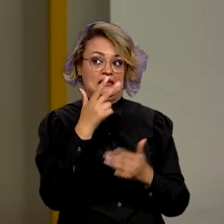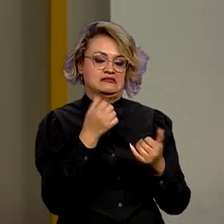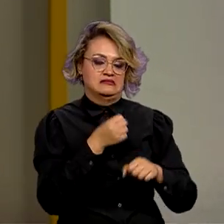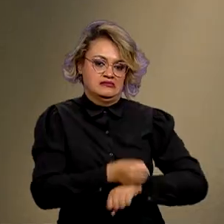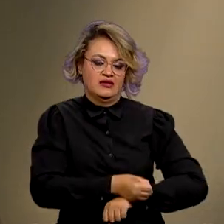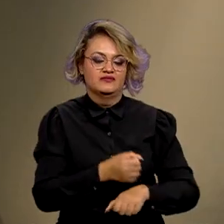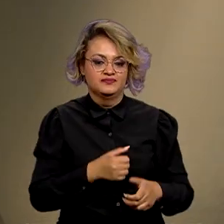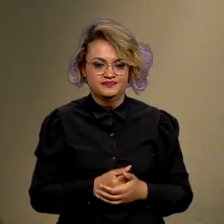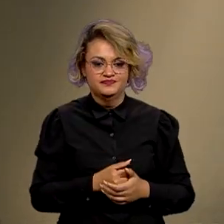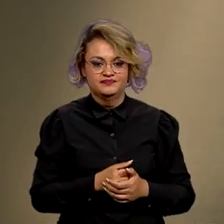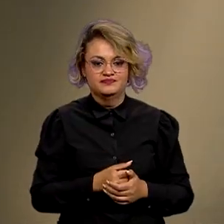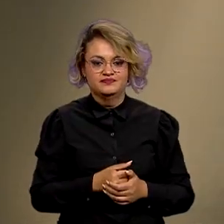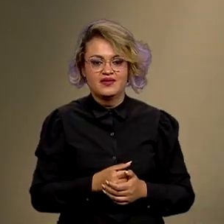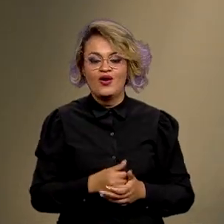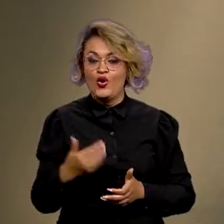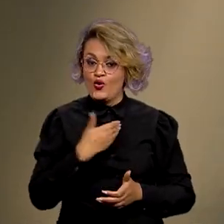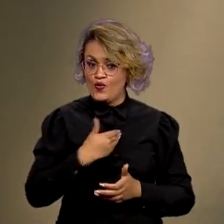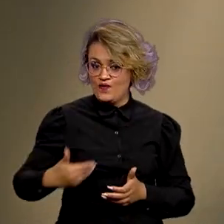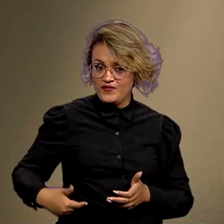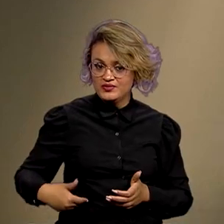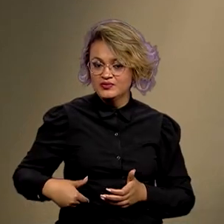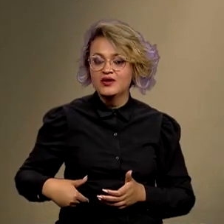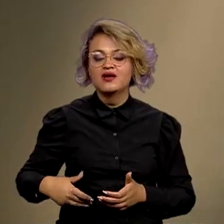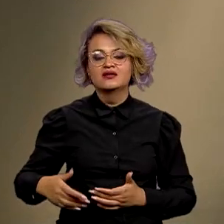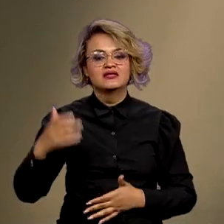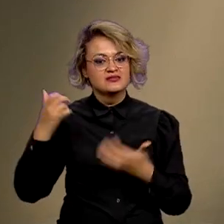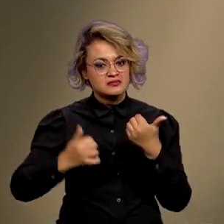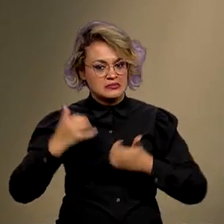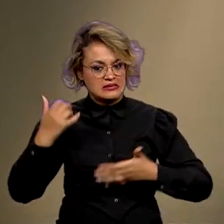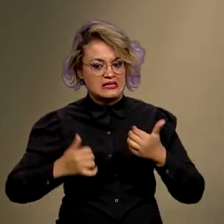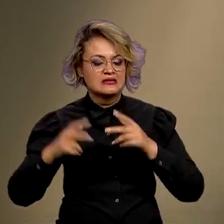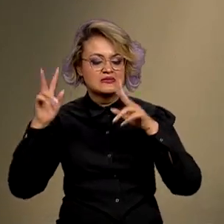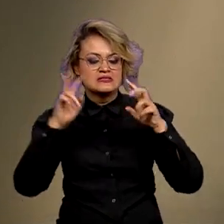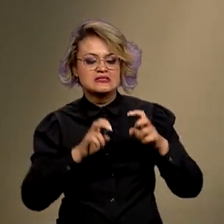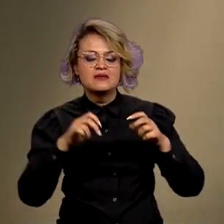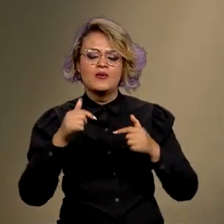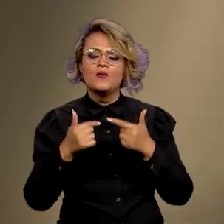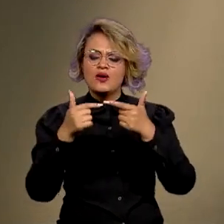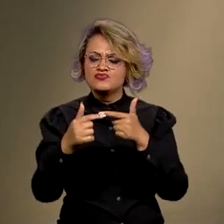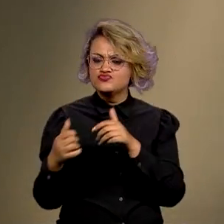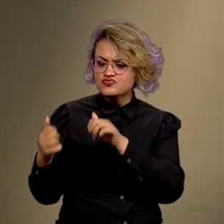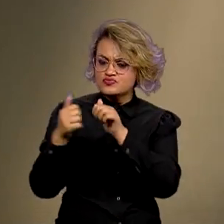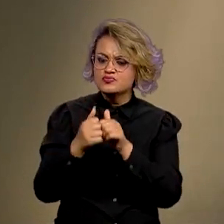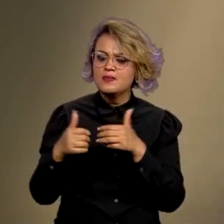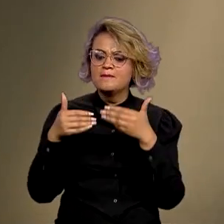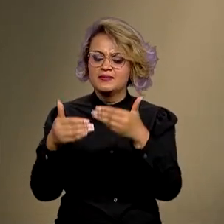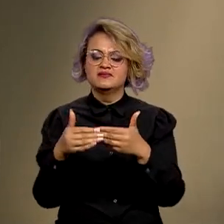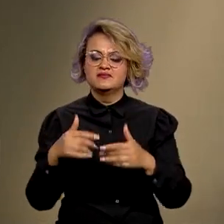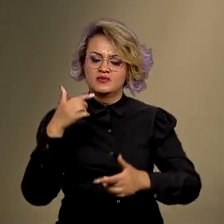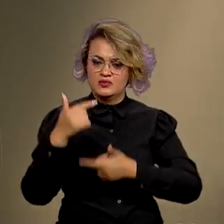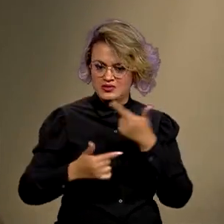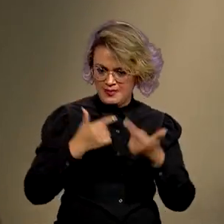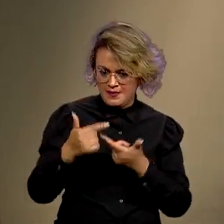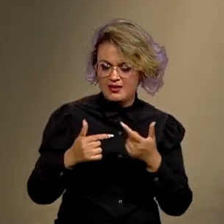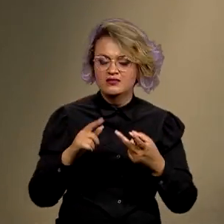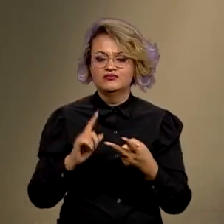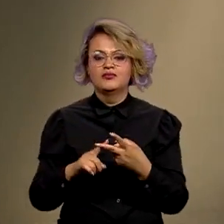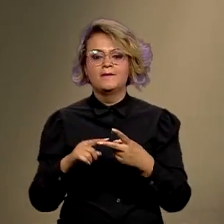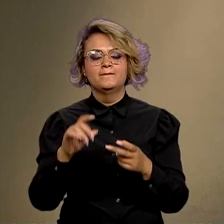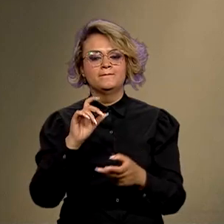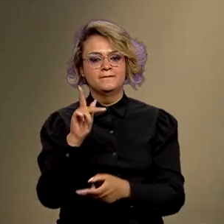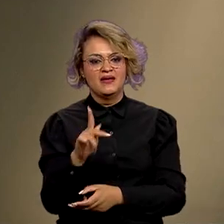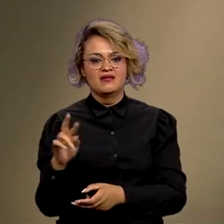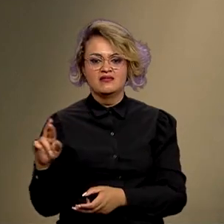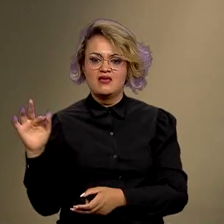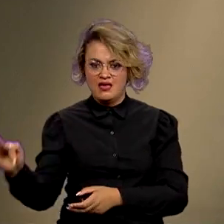escravidão. O governo federal tem tratado este tema com ações conjuntas do Ministério do Trabalho e Emprego, Polícia